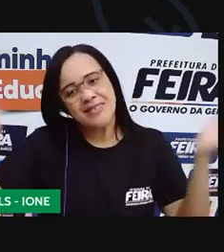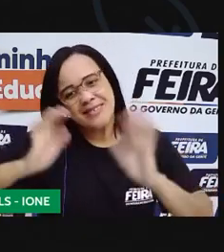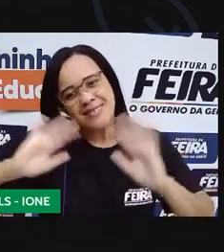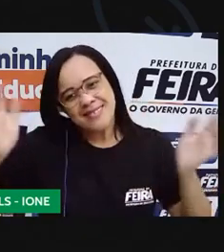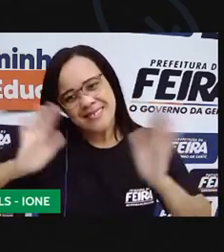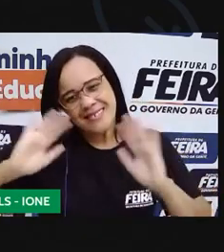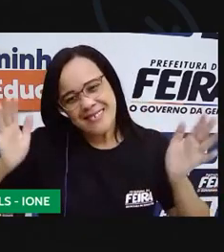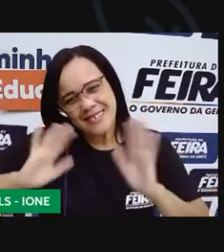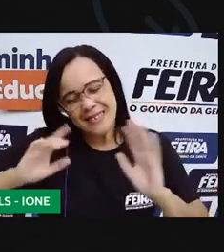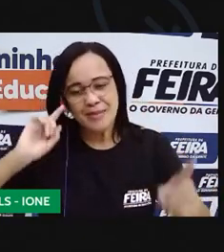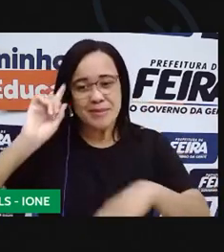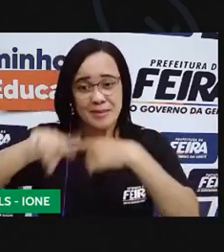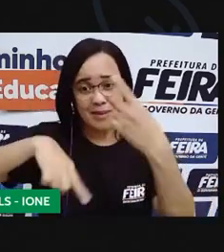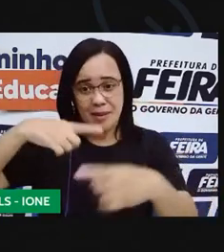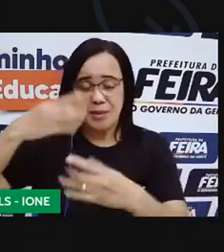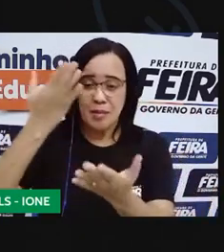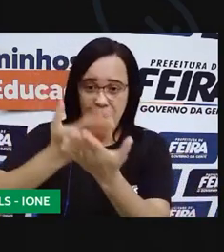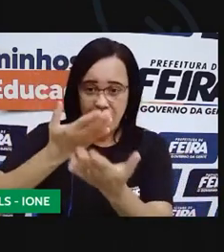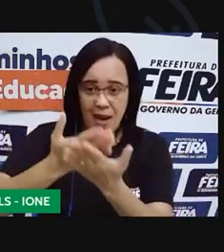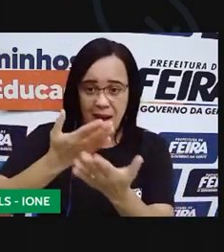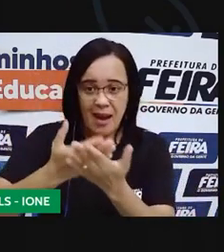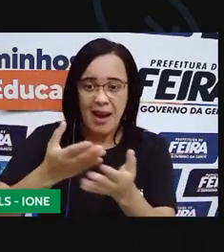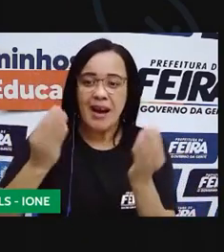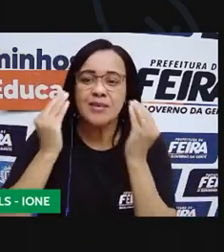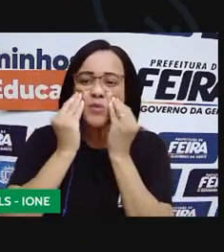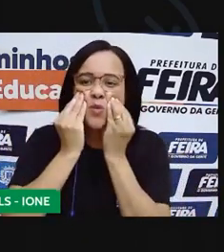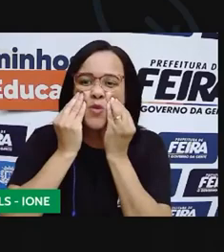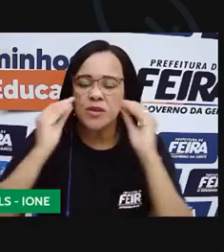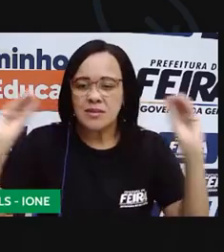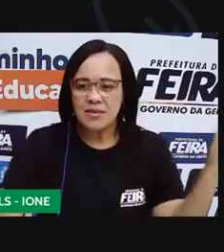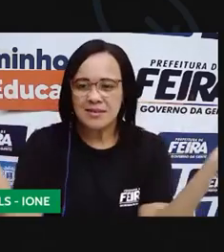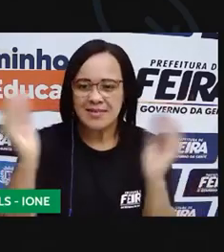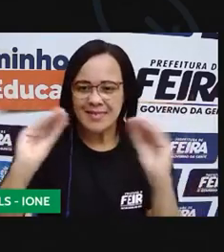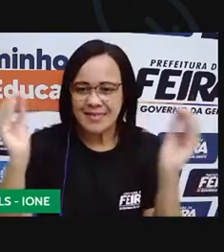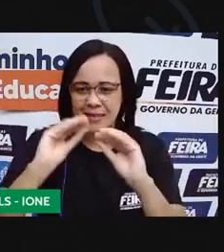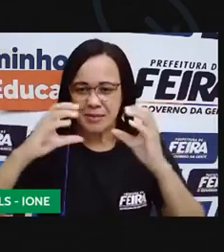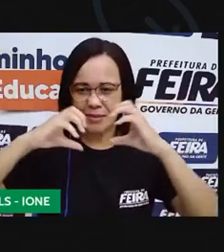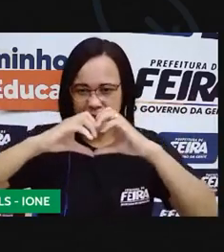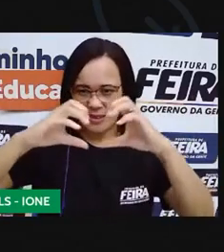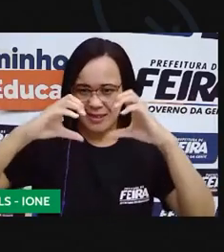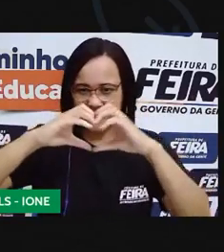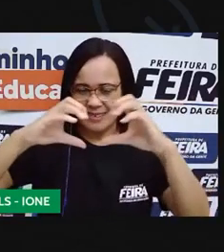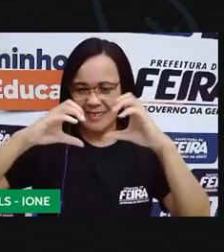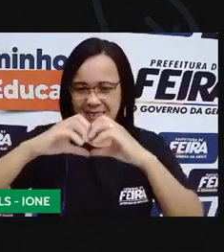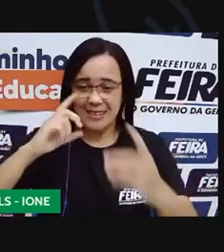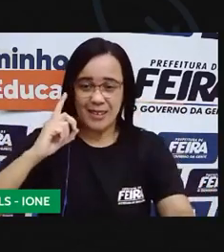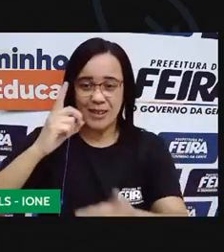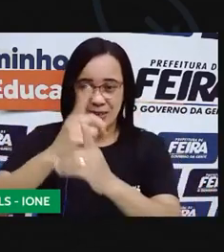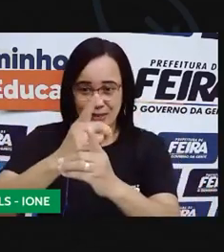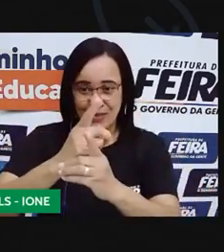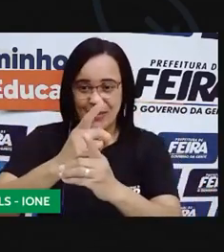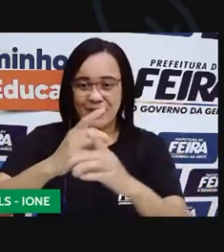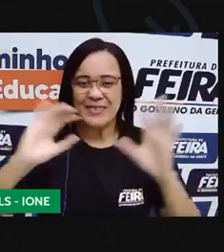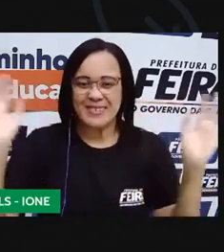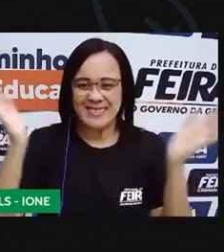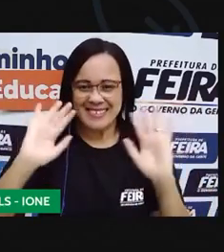e nos vemos na próxima aula. Beijo grande no seu coração. Até o próximo encontro.